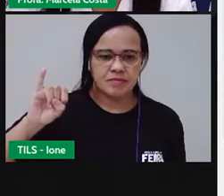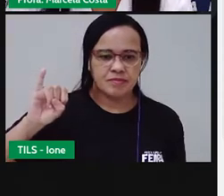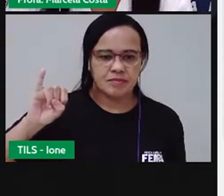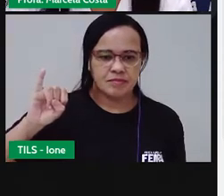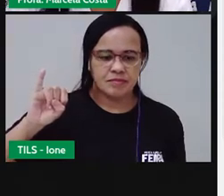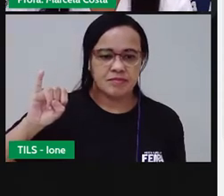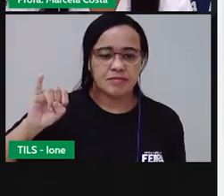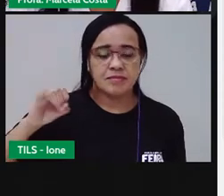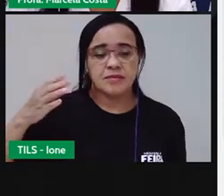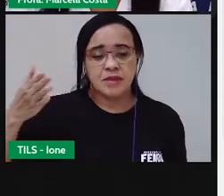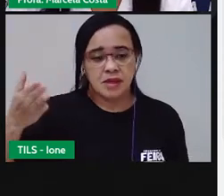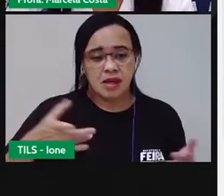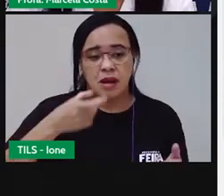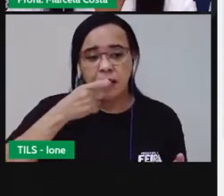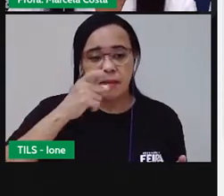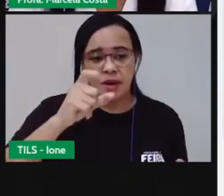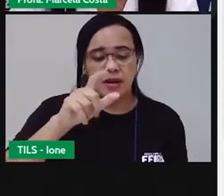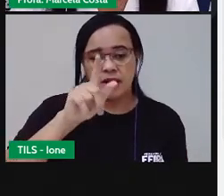Agora, gato.